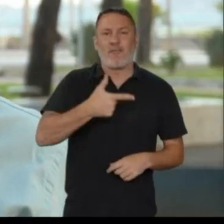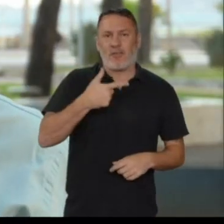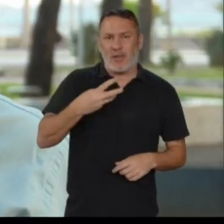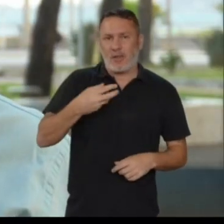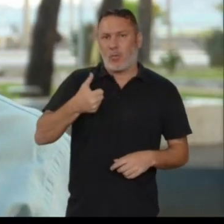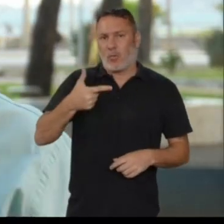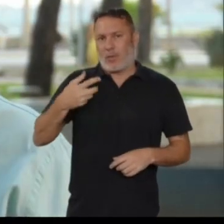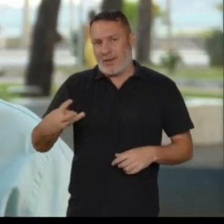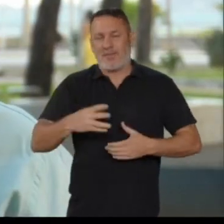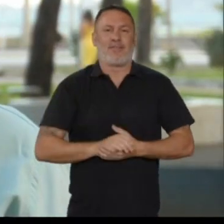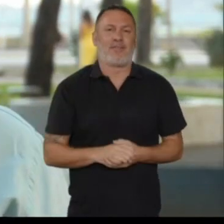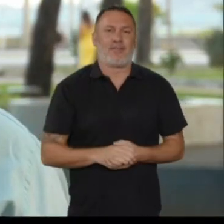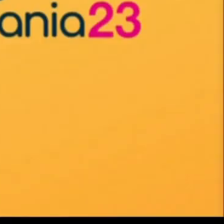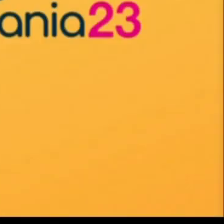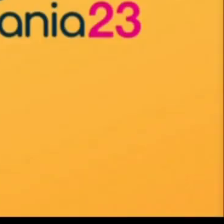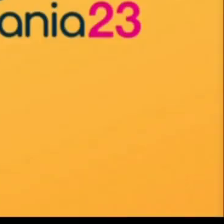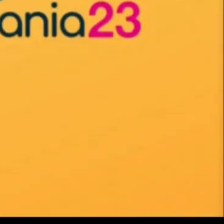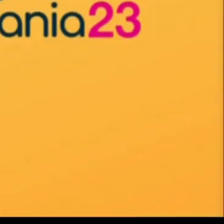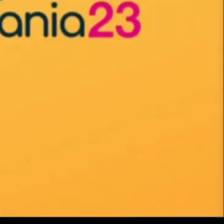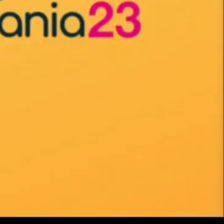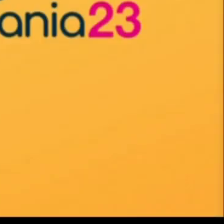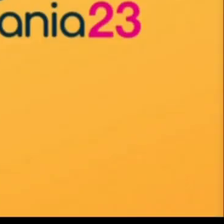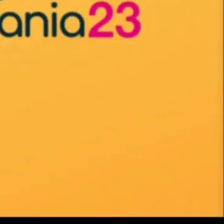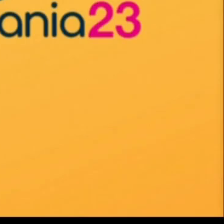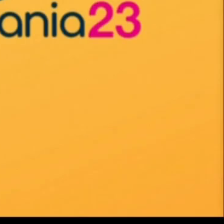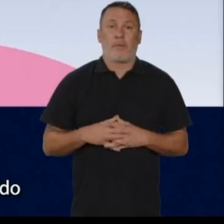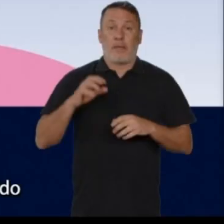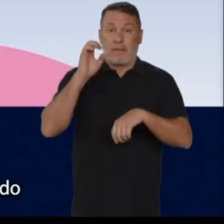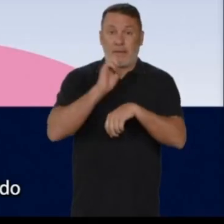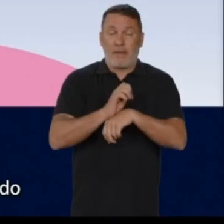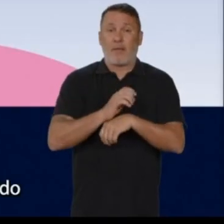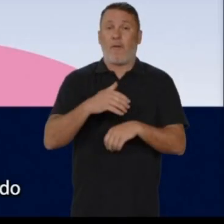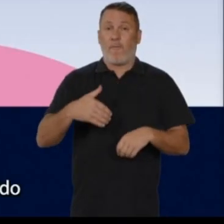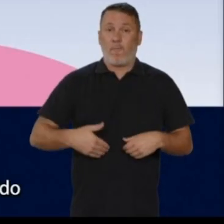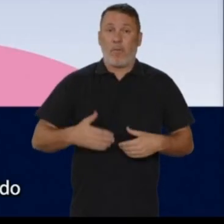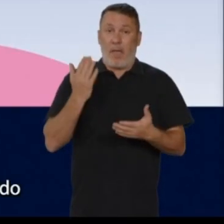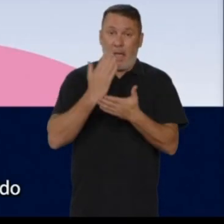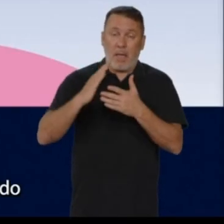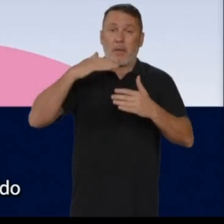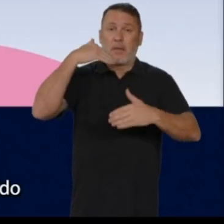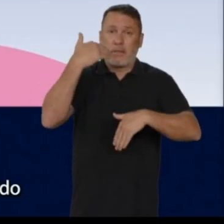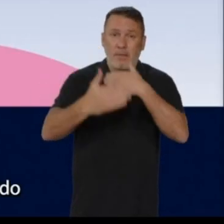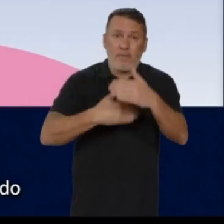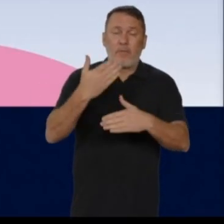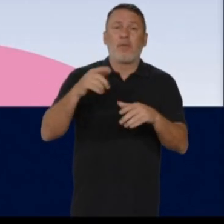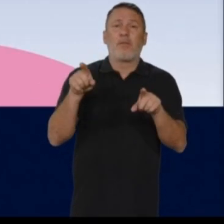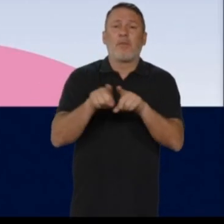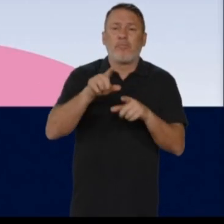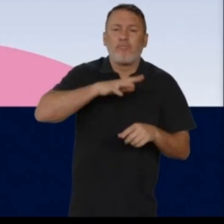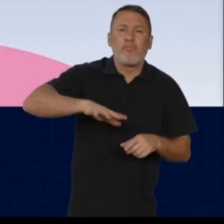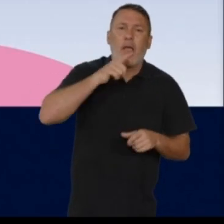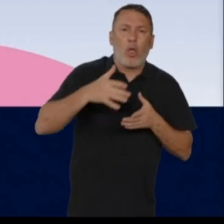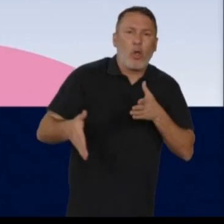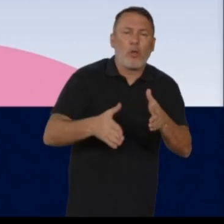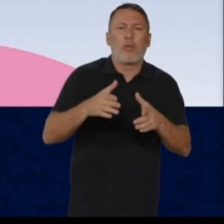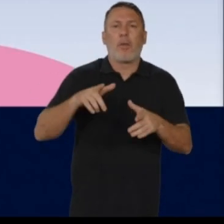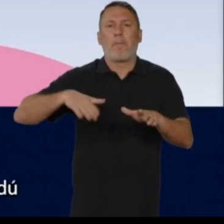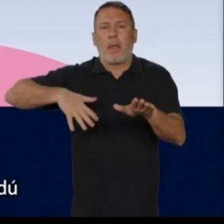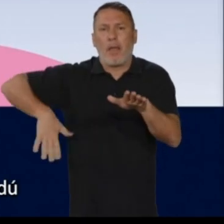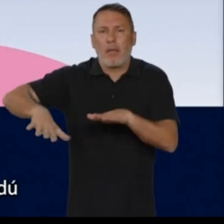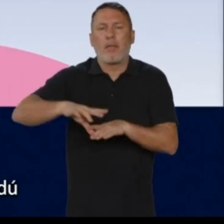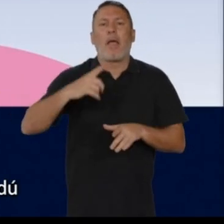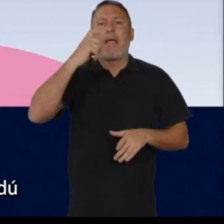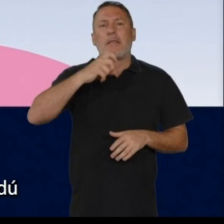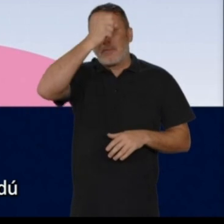estadual, Fabrício Gandini, 23123. Por um Estado sem fome e mais desenvolvido. Pelos atingidos do Rio Doce e